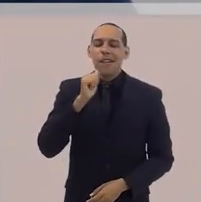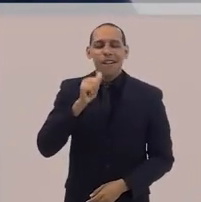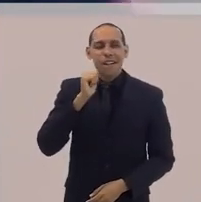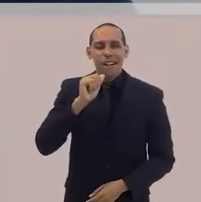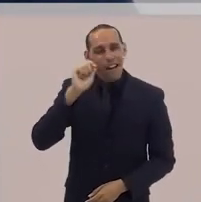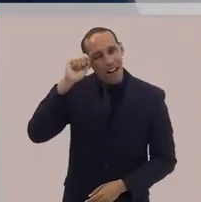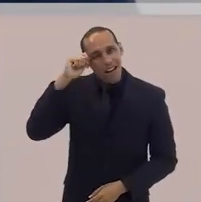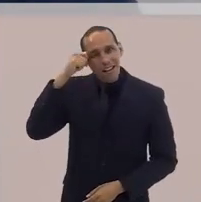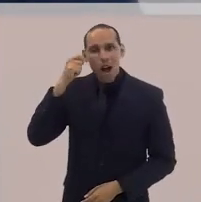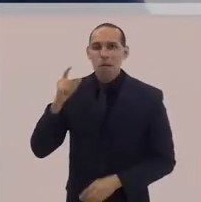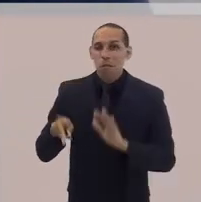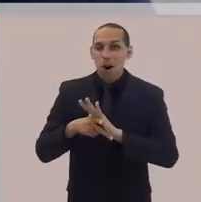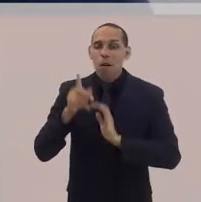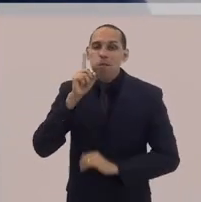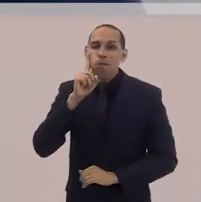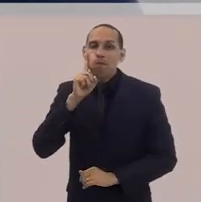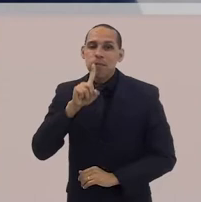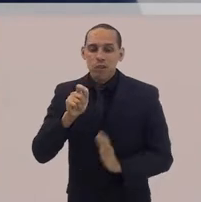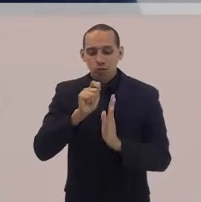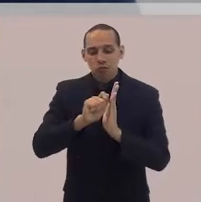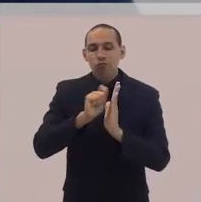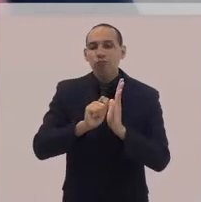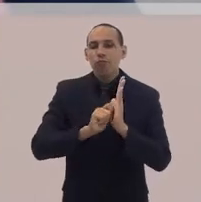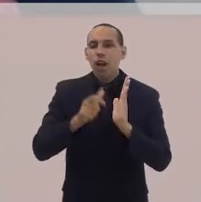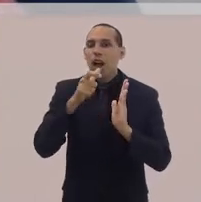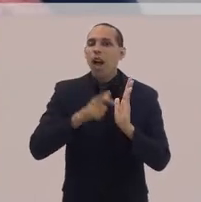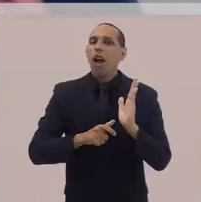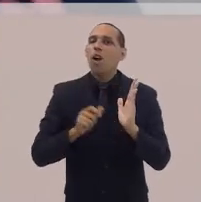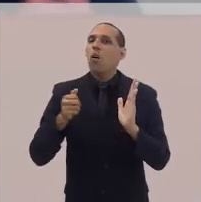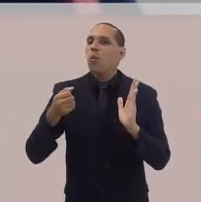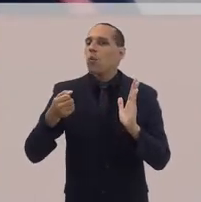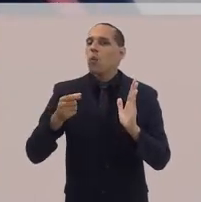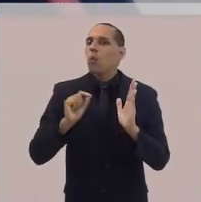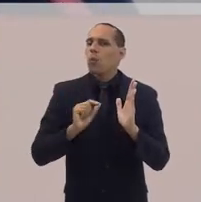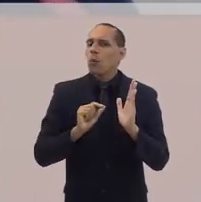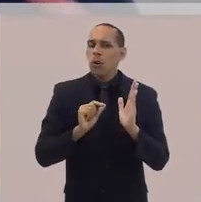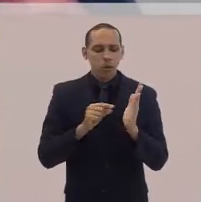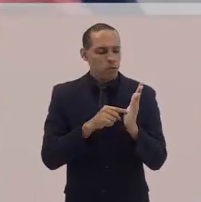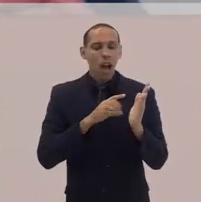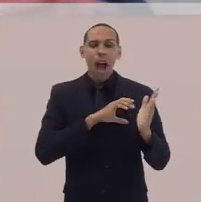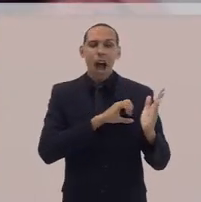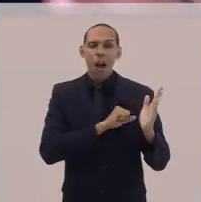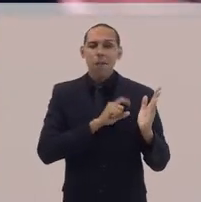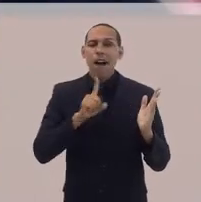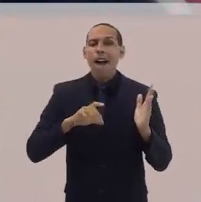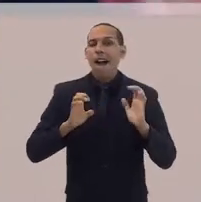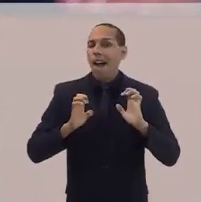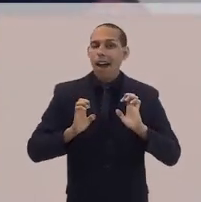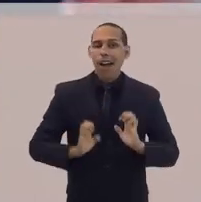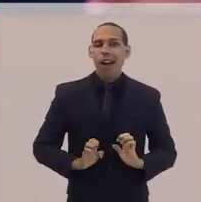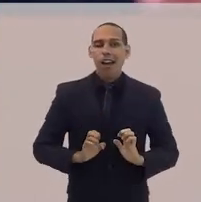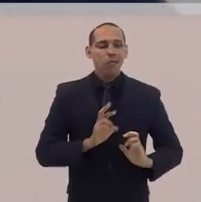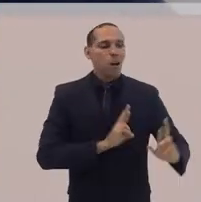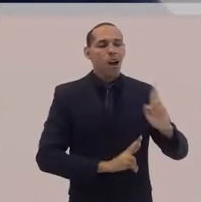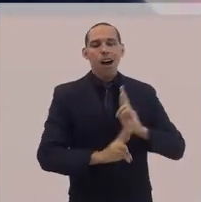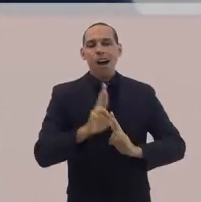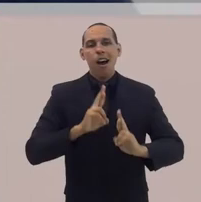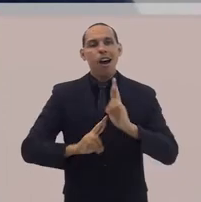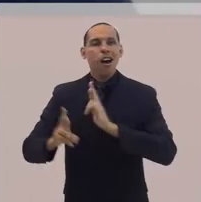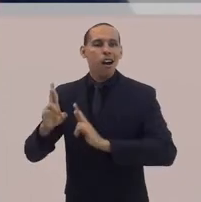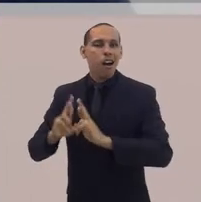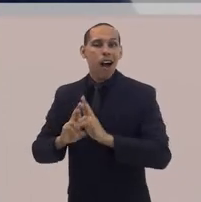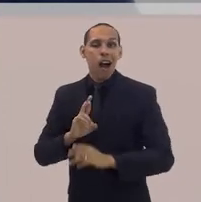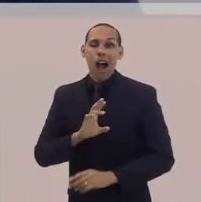negra norte-americana que nos deixou recentemente, ela fala que o amor é ético, é relacional.